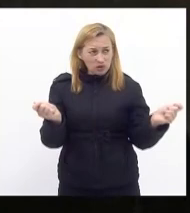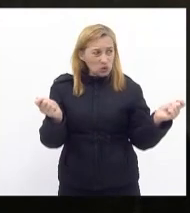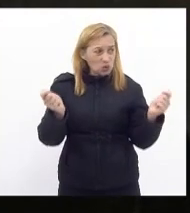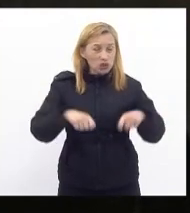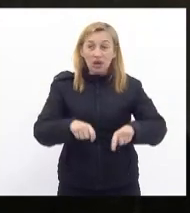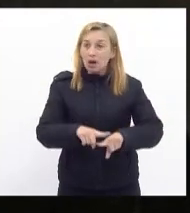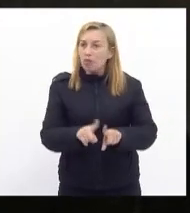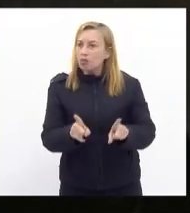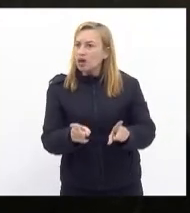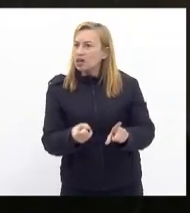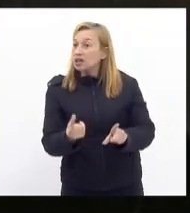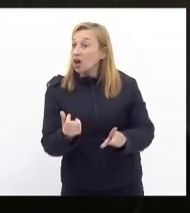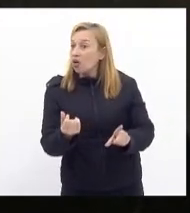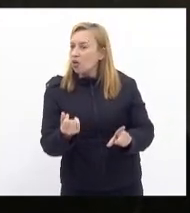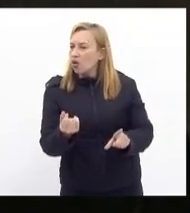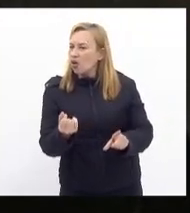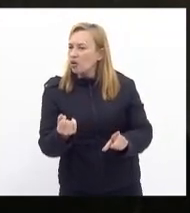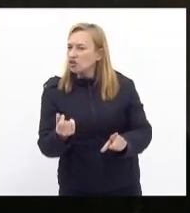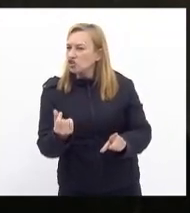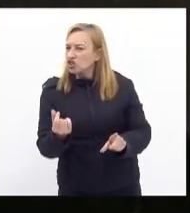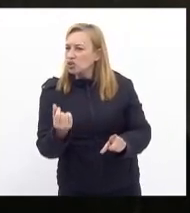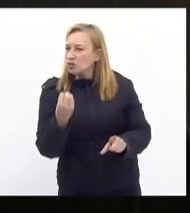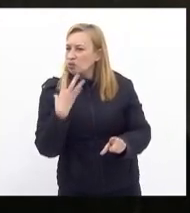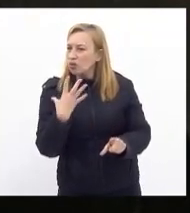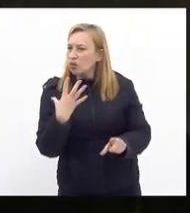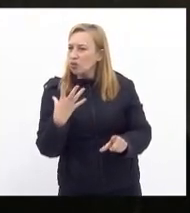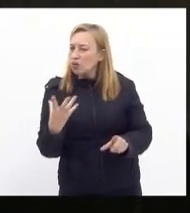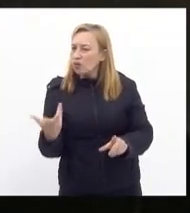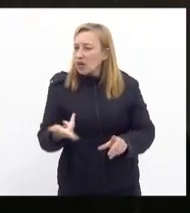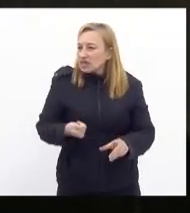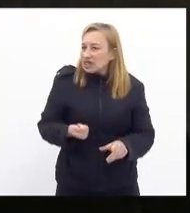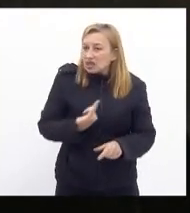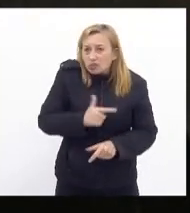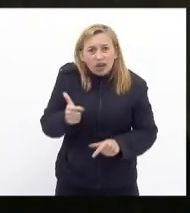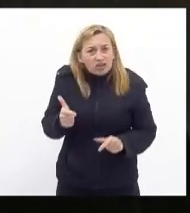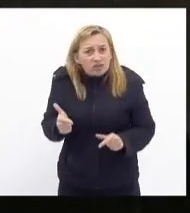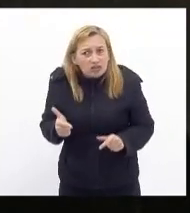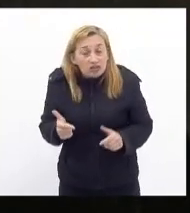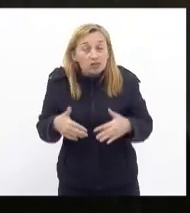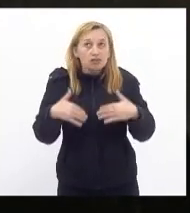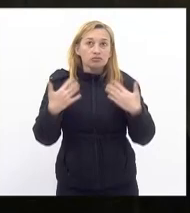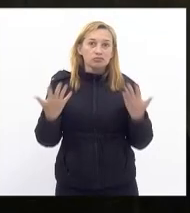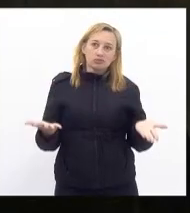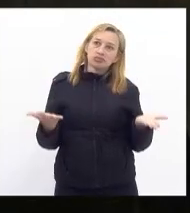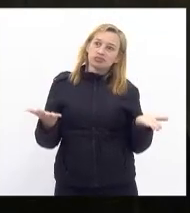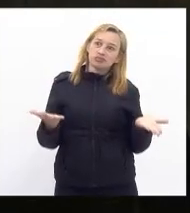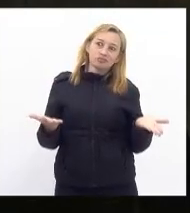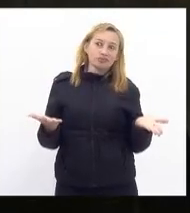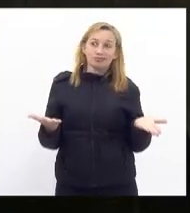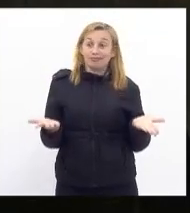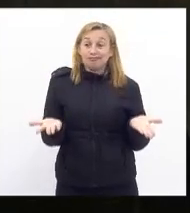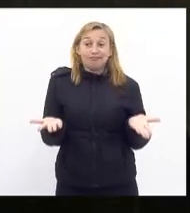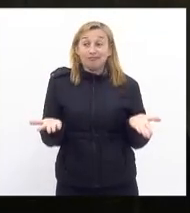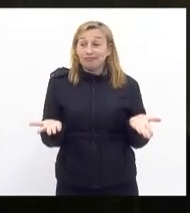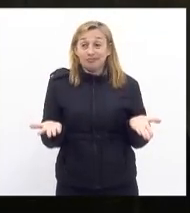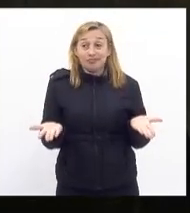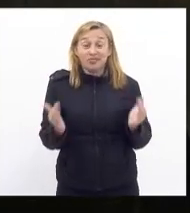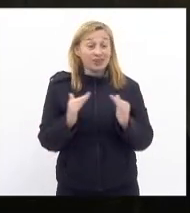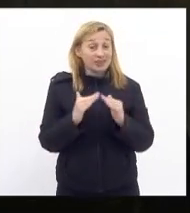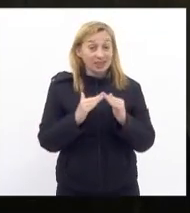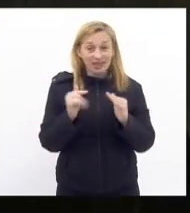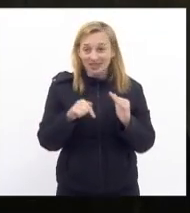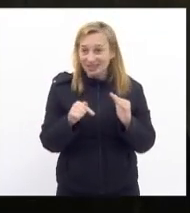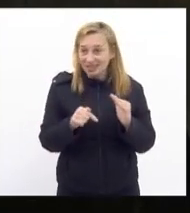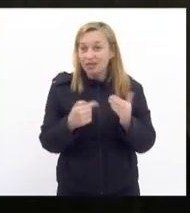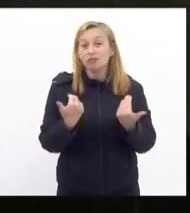mas na hora de ganhar bem ter benefício não tem não vai ter então é ilógico essa casa aqui